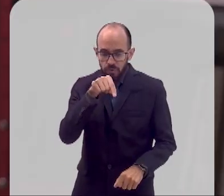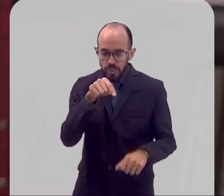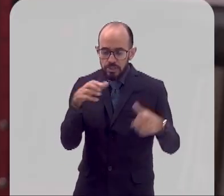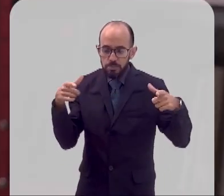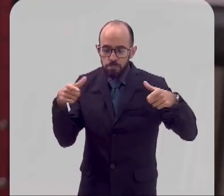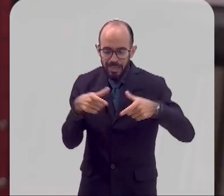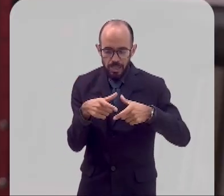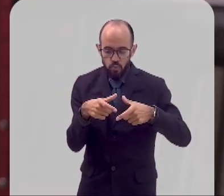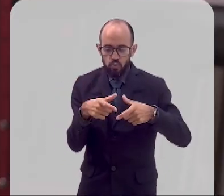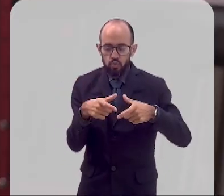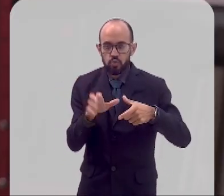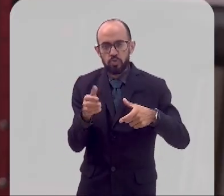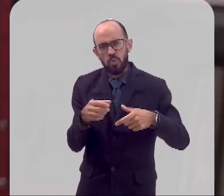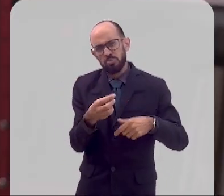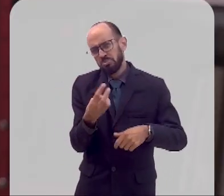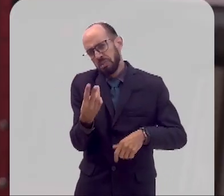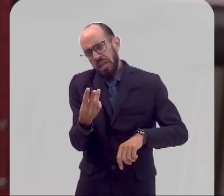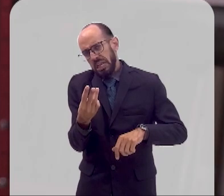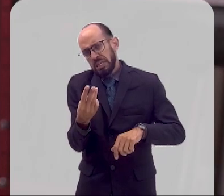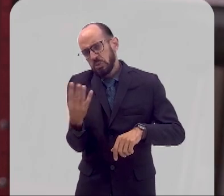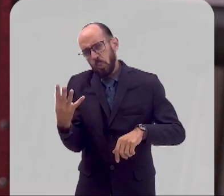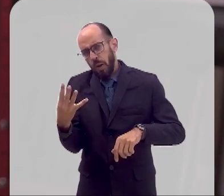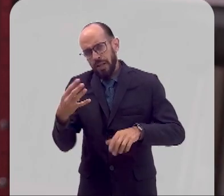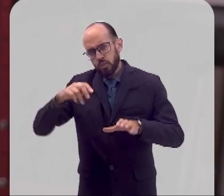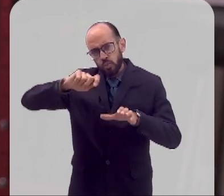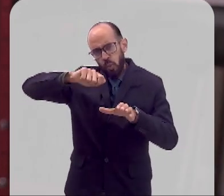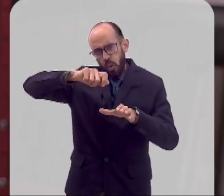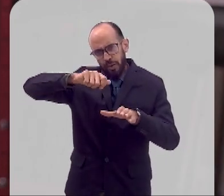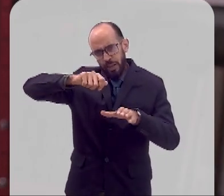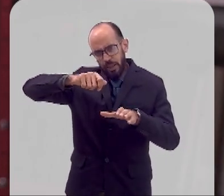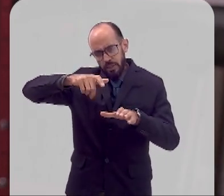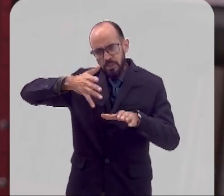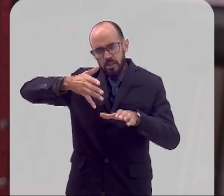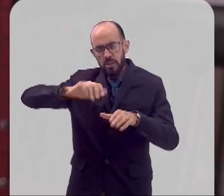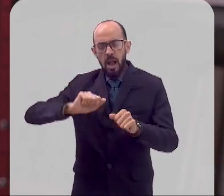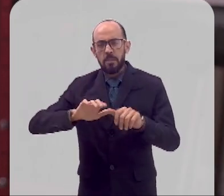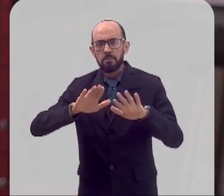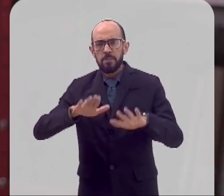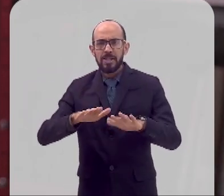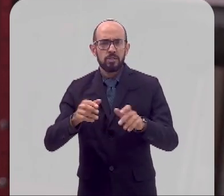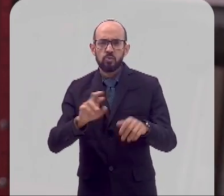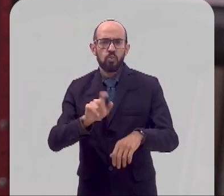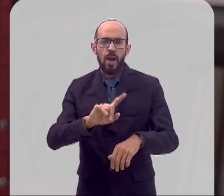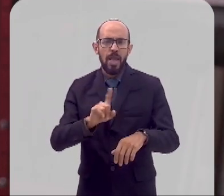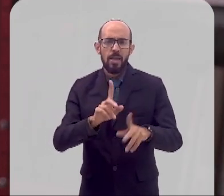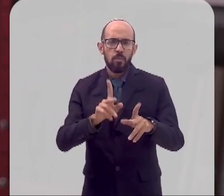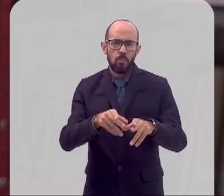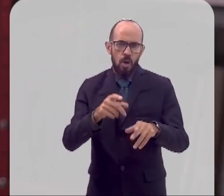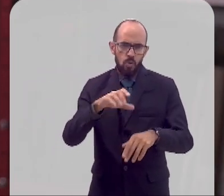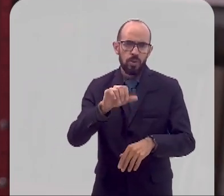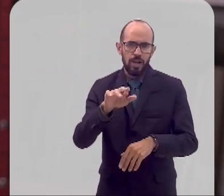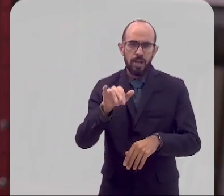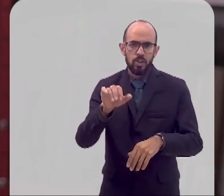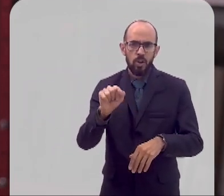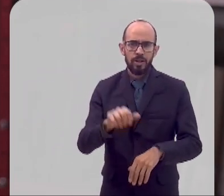chafarizes menores, com três bicas, quatro bicas. Nada se comparou efetivamente ao chafariz da Carioca.